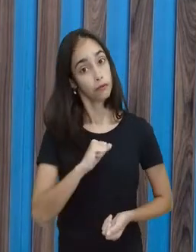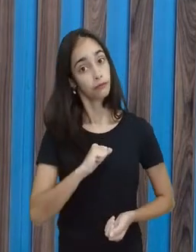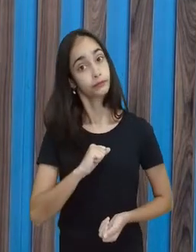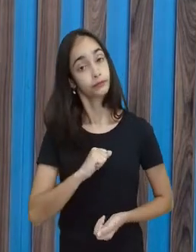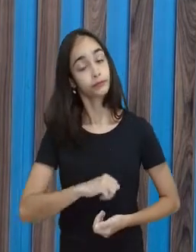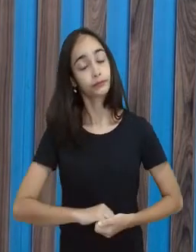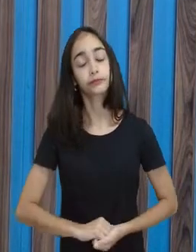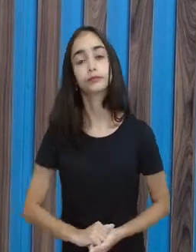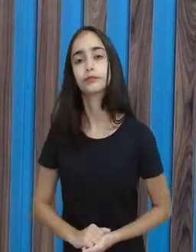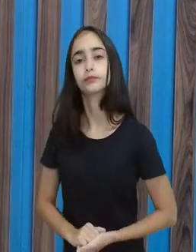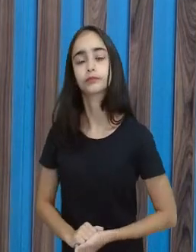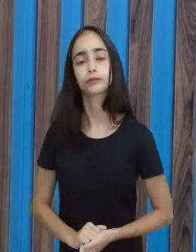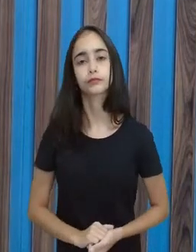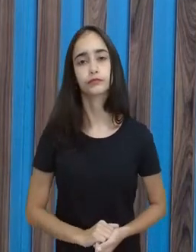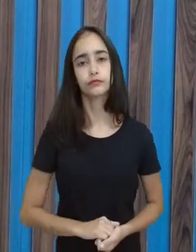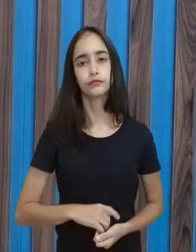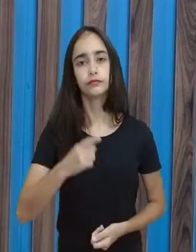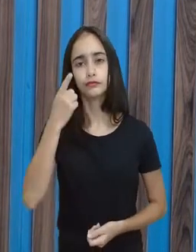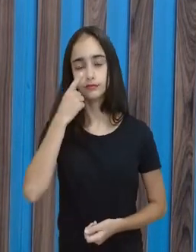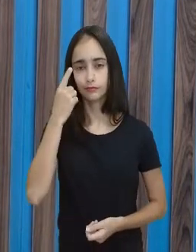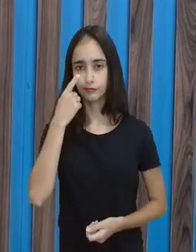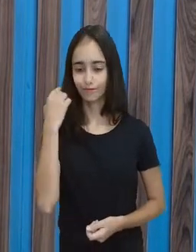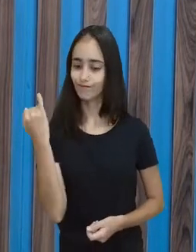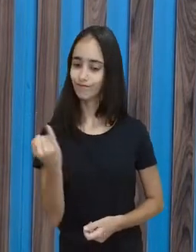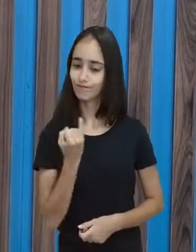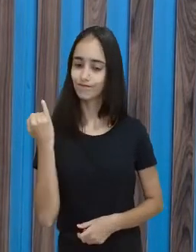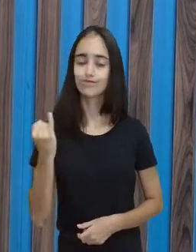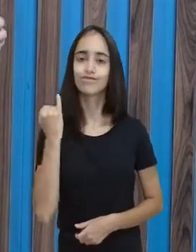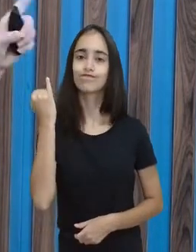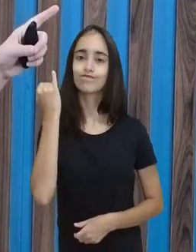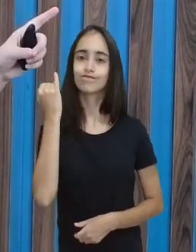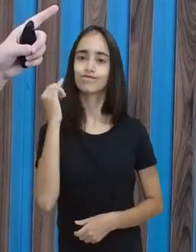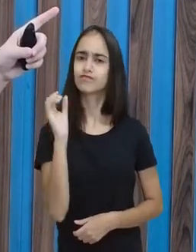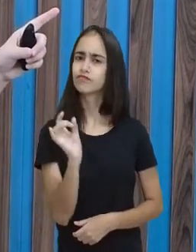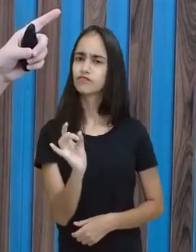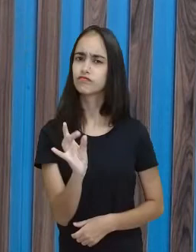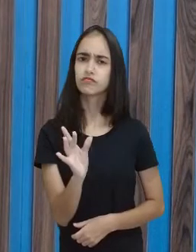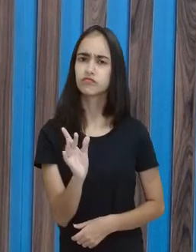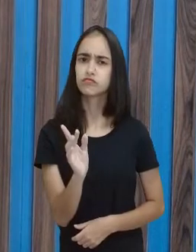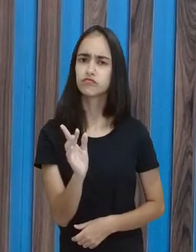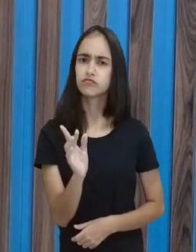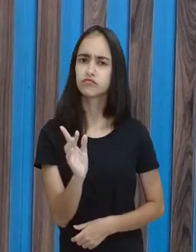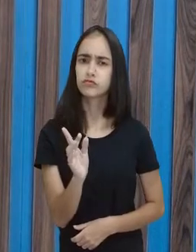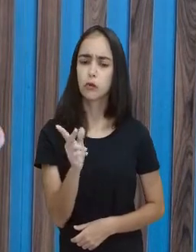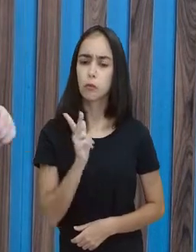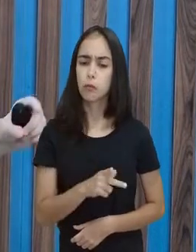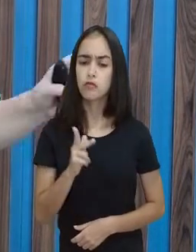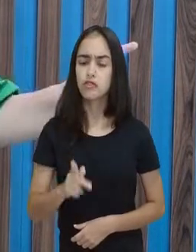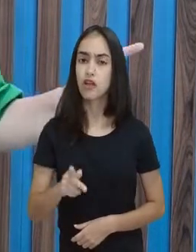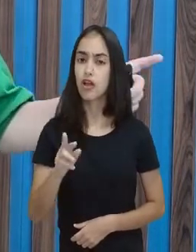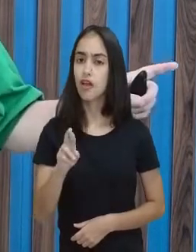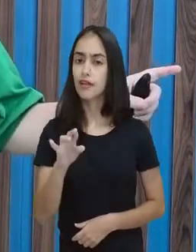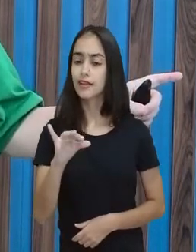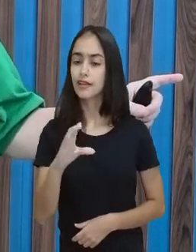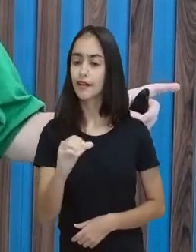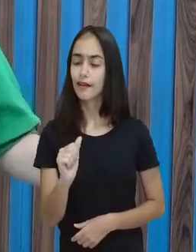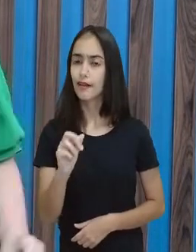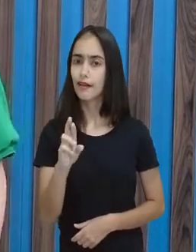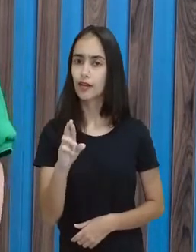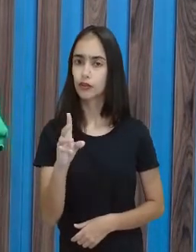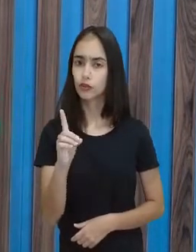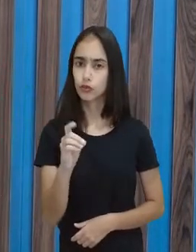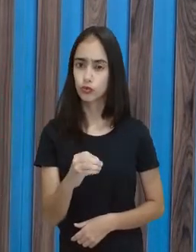Olha só. Importante. Não é só o professor Ricardinho, que é meu colega de